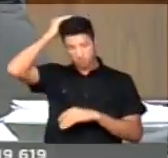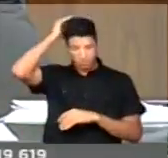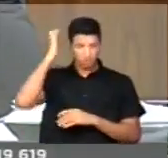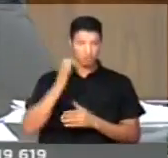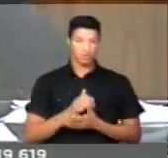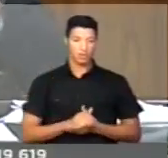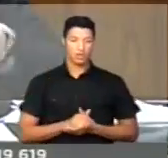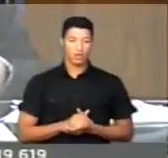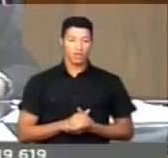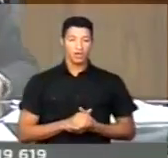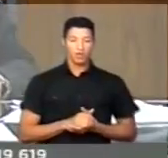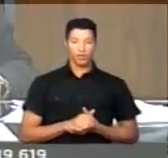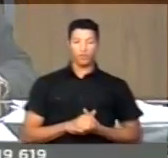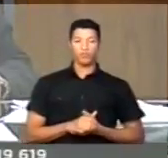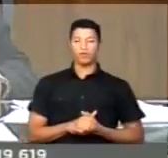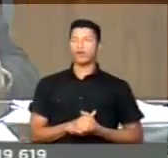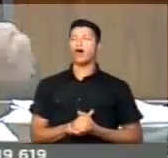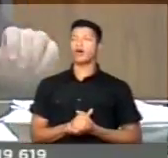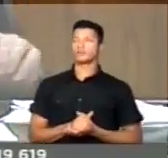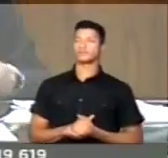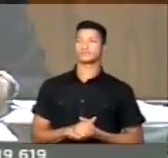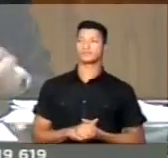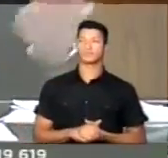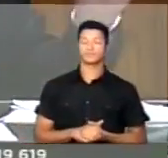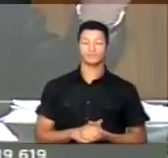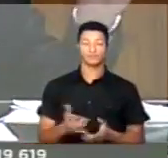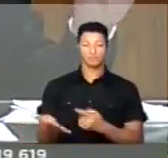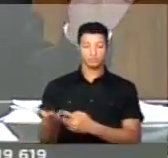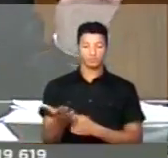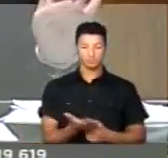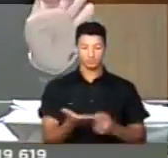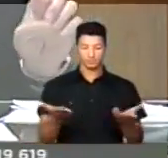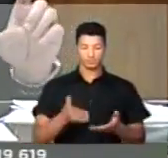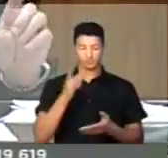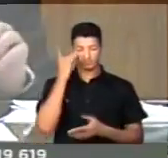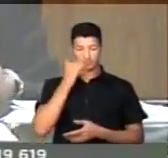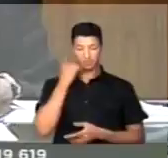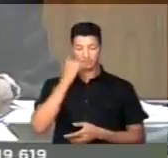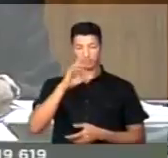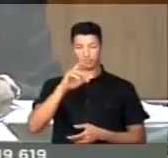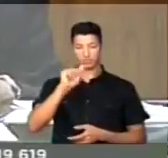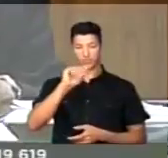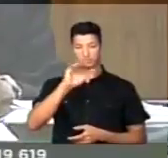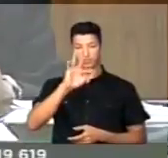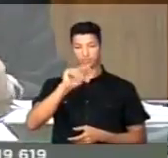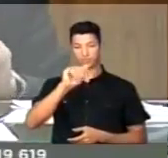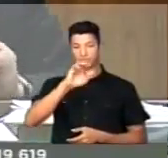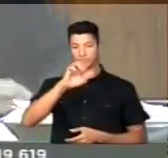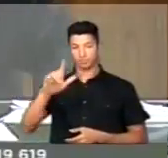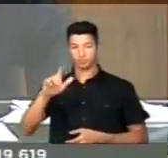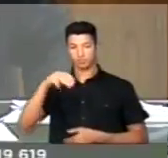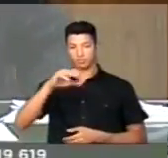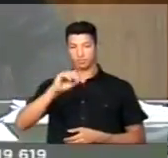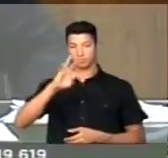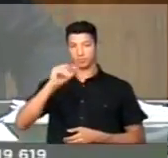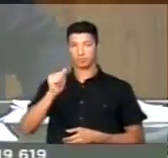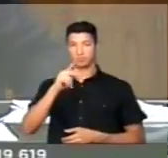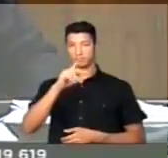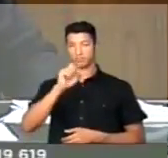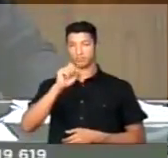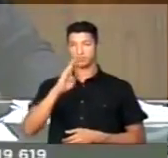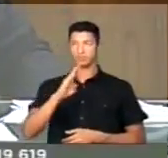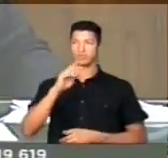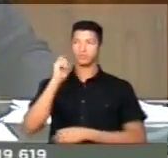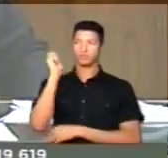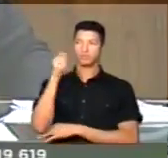Muito obrigado, deputado Bongás, do PT do Rio Grande do Sul. Concedo agora um minuto ao deputado Rafael Mota, do PSB do Rio Grande do Norte.